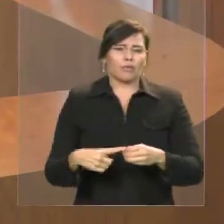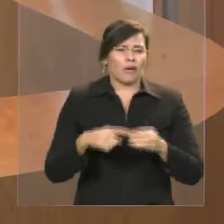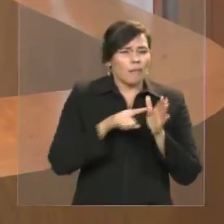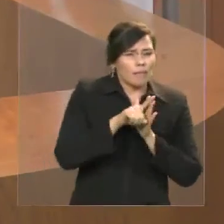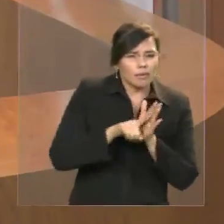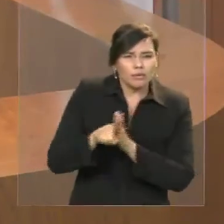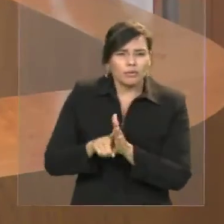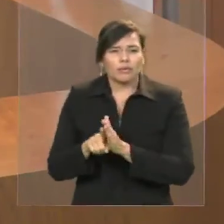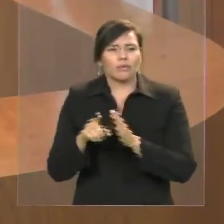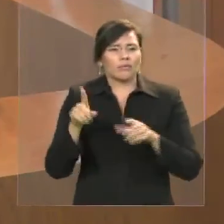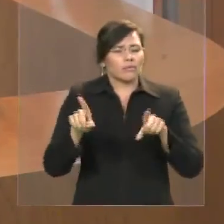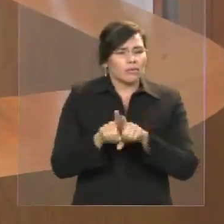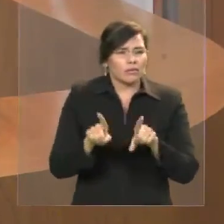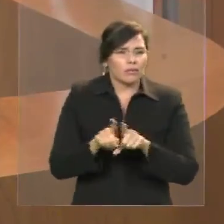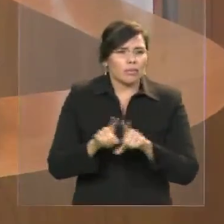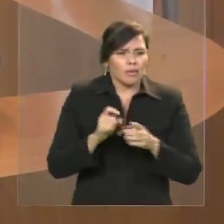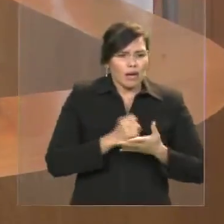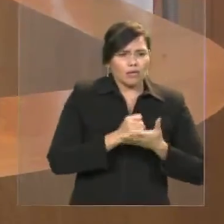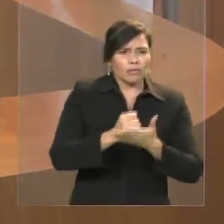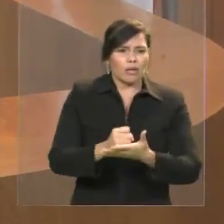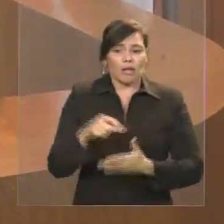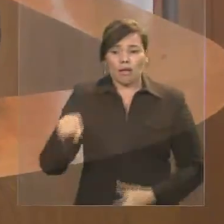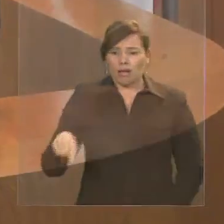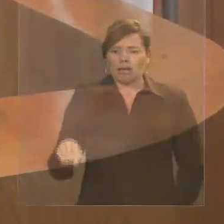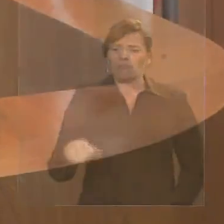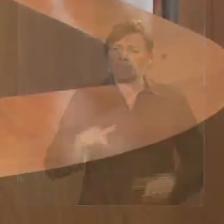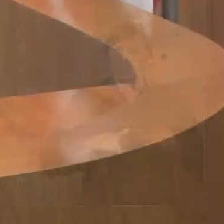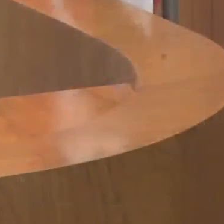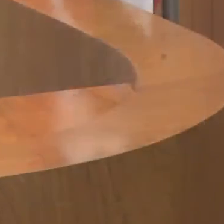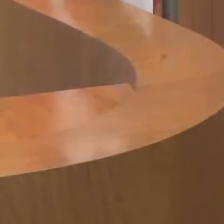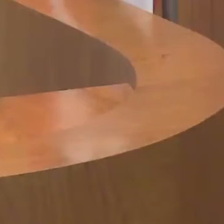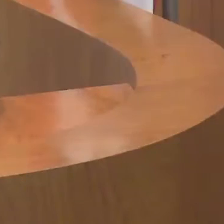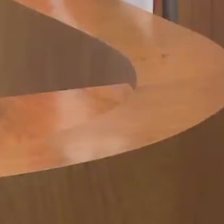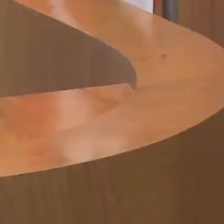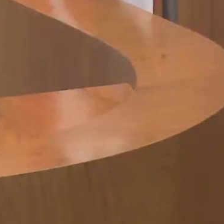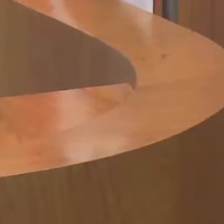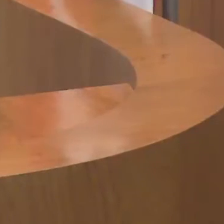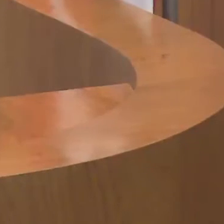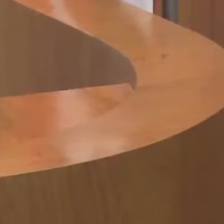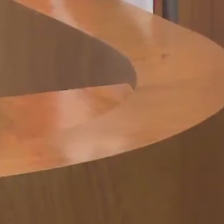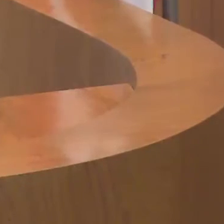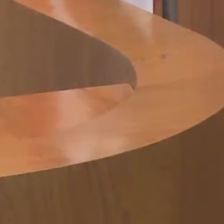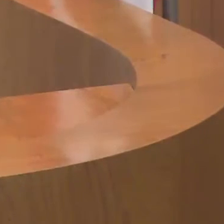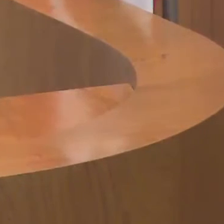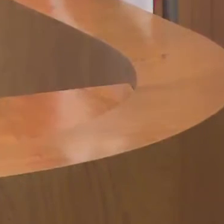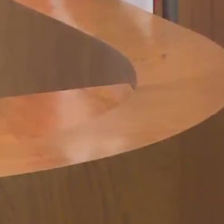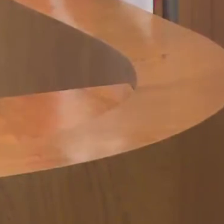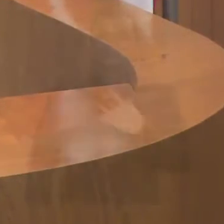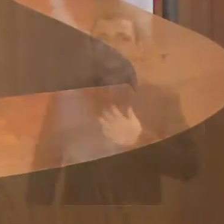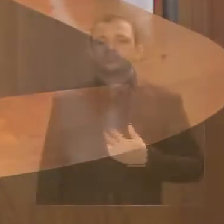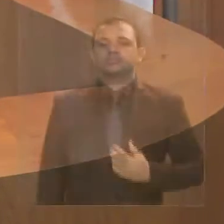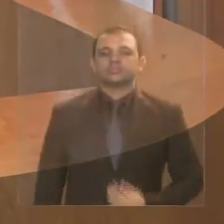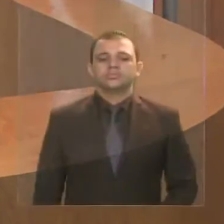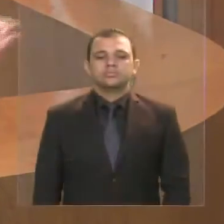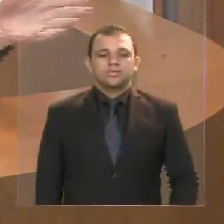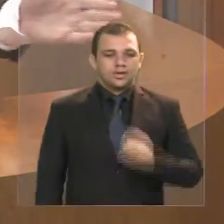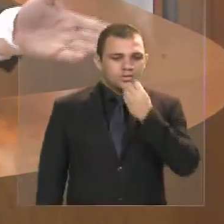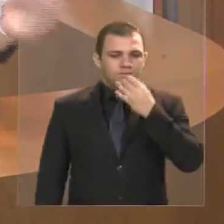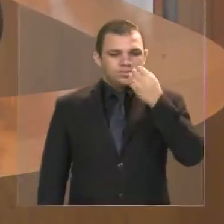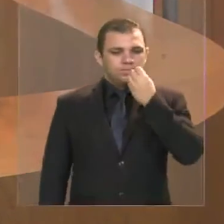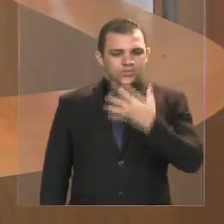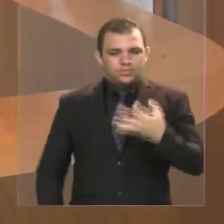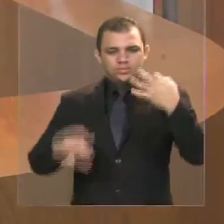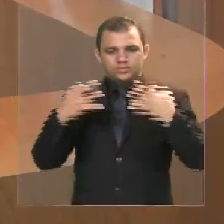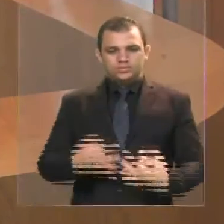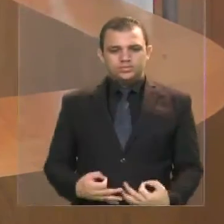Dilamar, o Dilamar é um cidadão de bem, um cidadão decente, um companheiro do Partido Comunista do Brasil, e que vossa excelência,